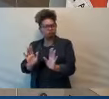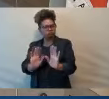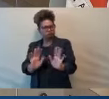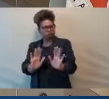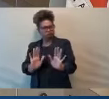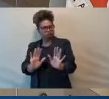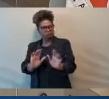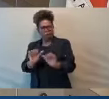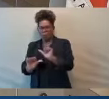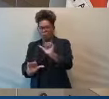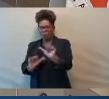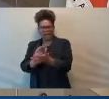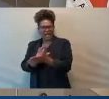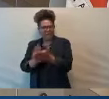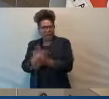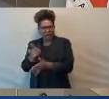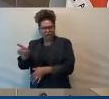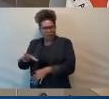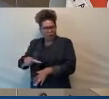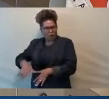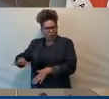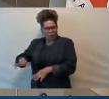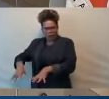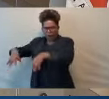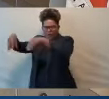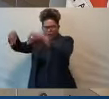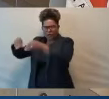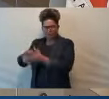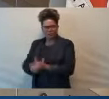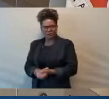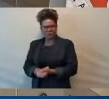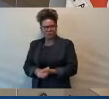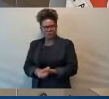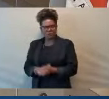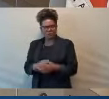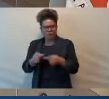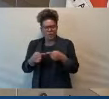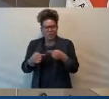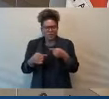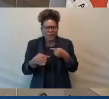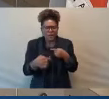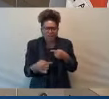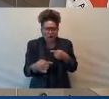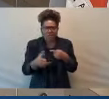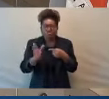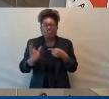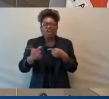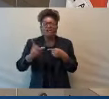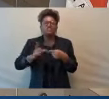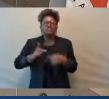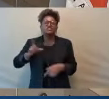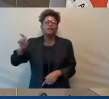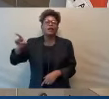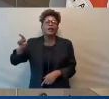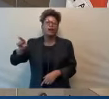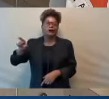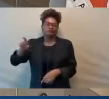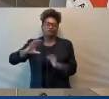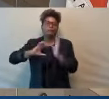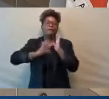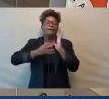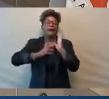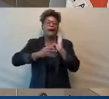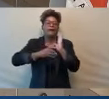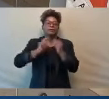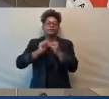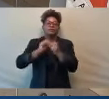semana. Nenhuma semana estava lá, máquina, pronta para começar a obra. Gente, isso é surreal. É